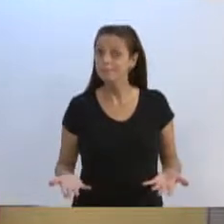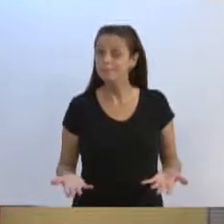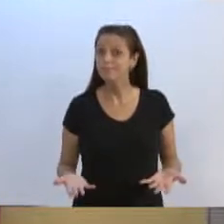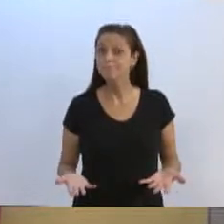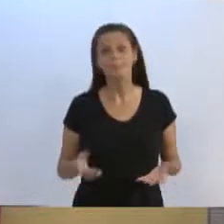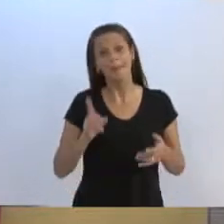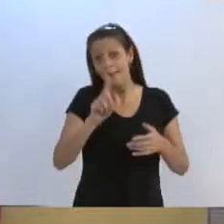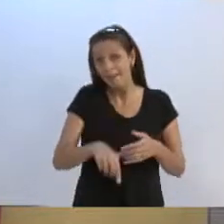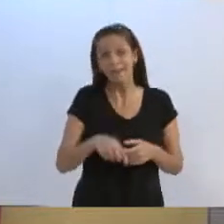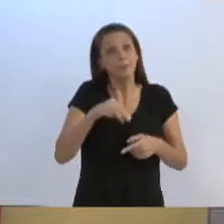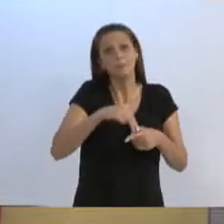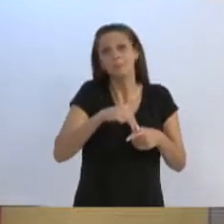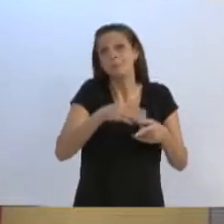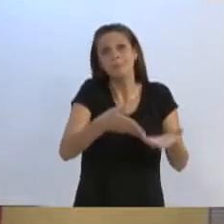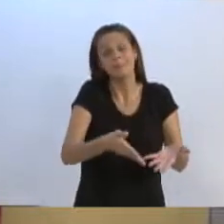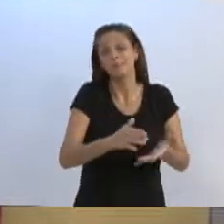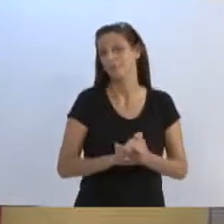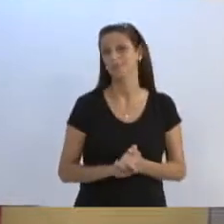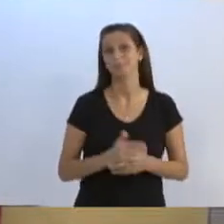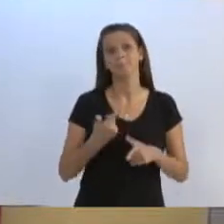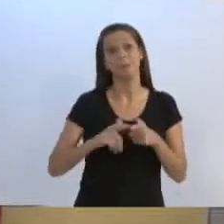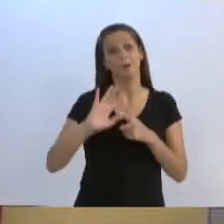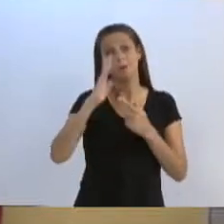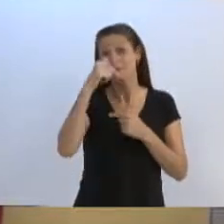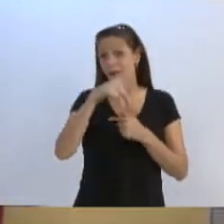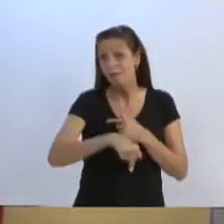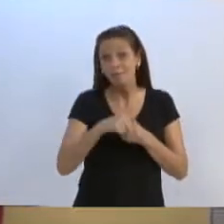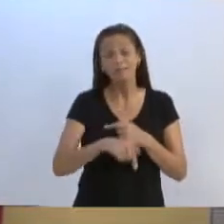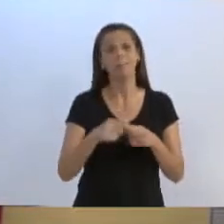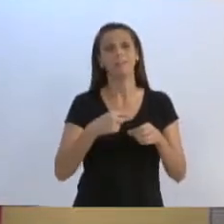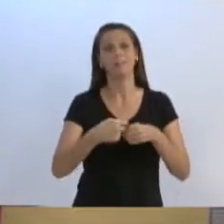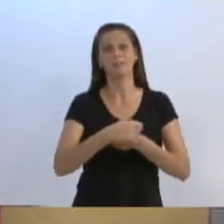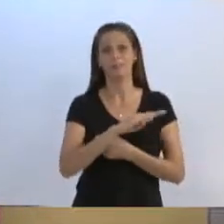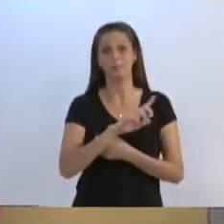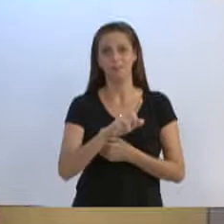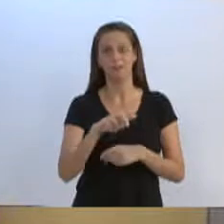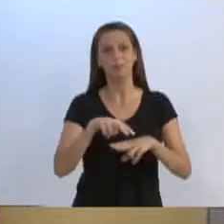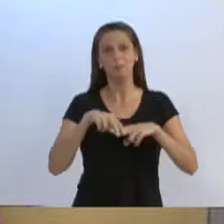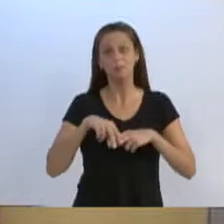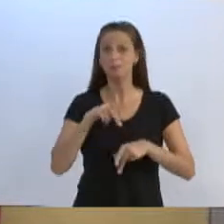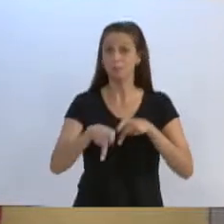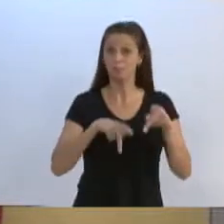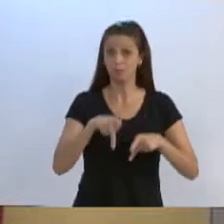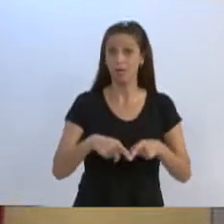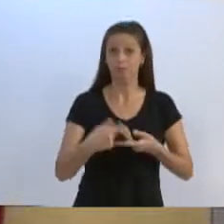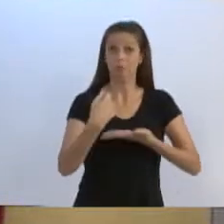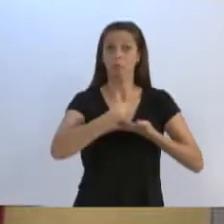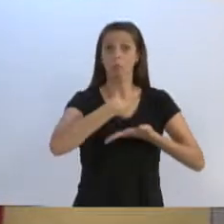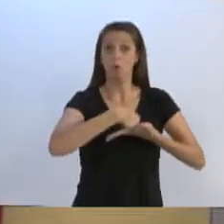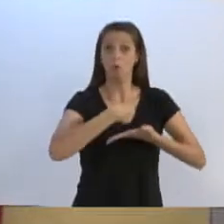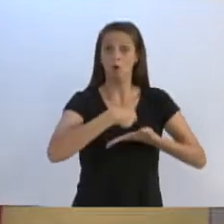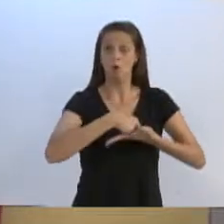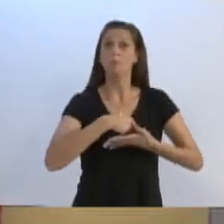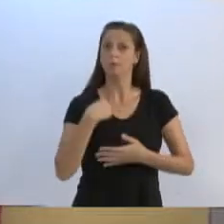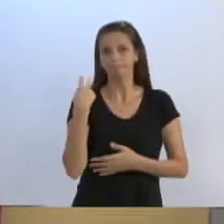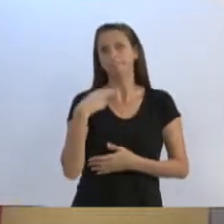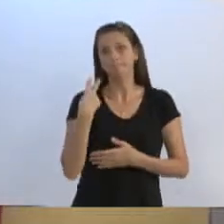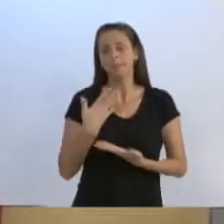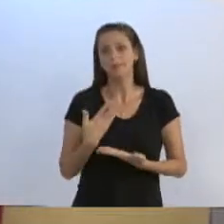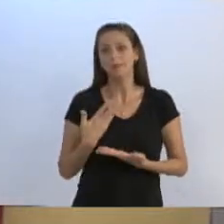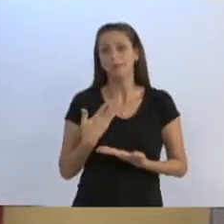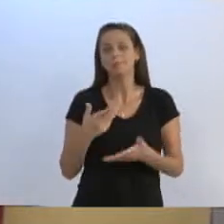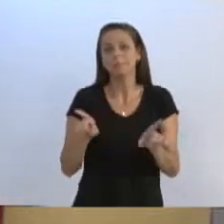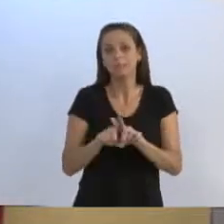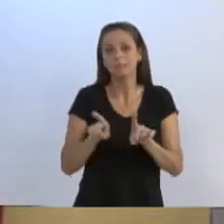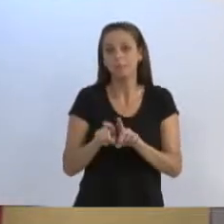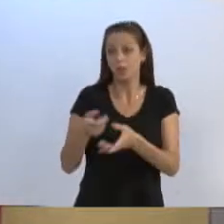mais fraco, o vereador Becker. Ou seja, o problema acontece aqui no município. Então, quando a população vem cobrar, e cobra com razão, cobra do vereador e cobra